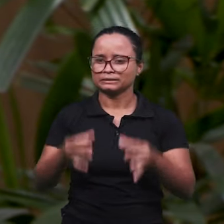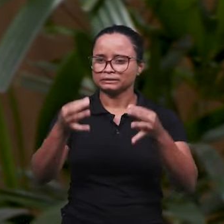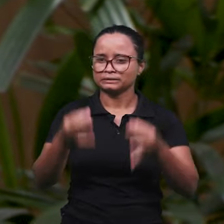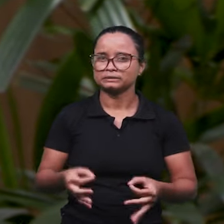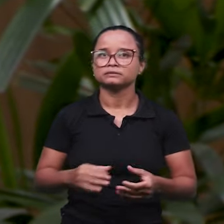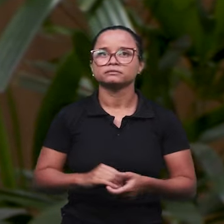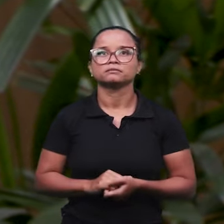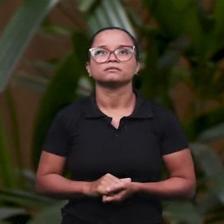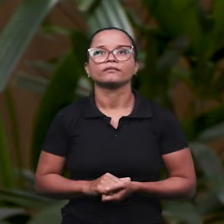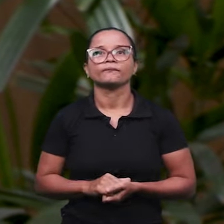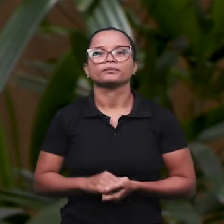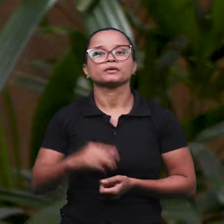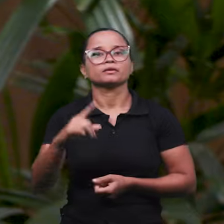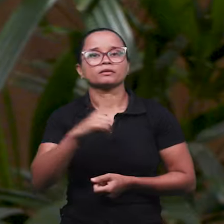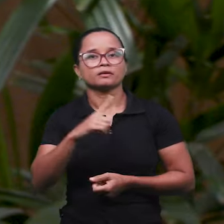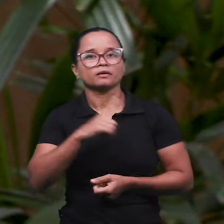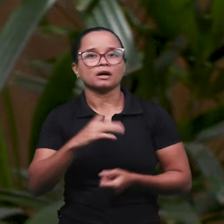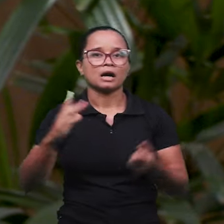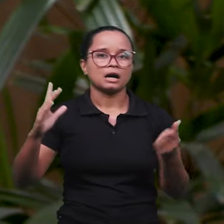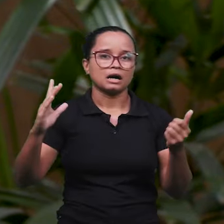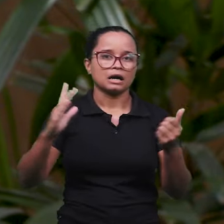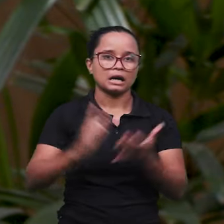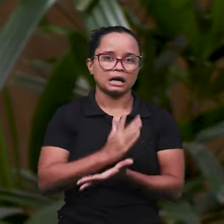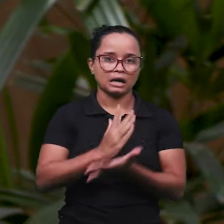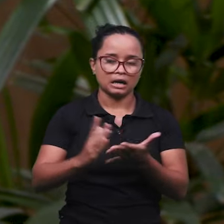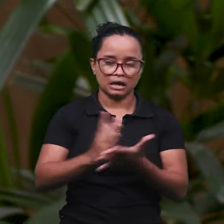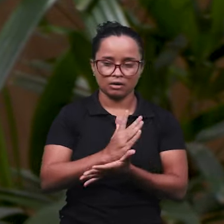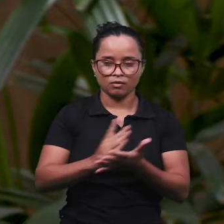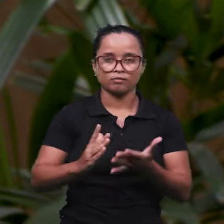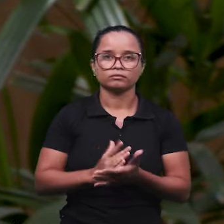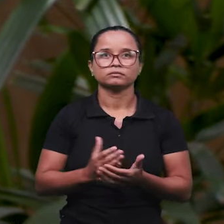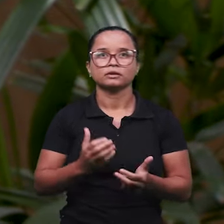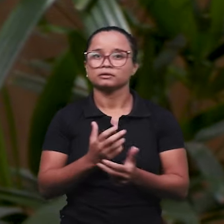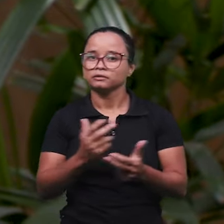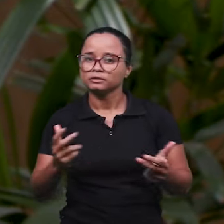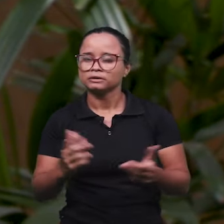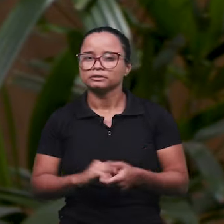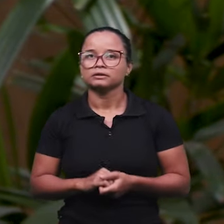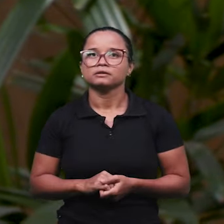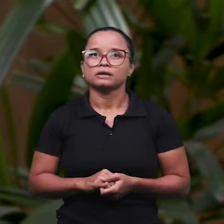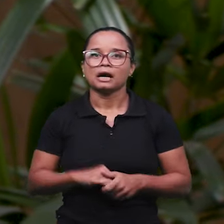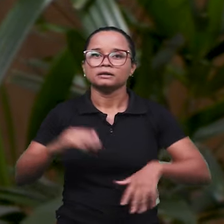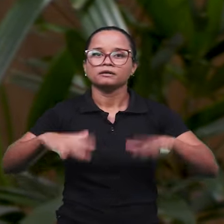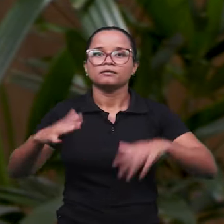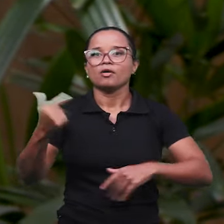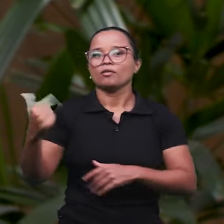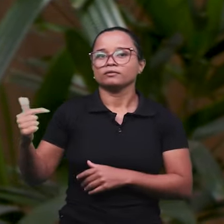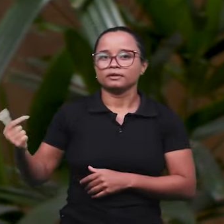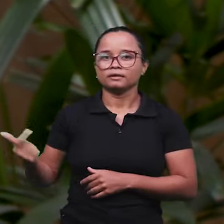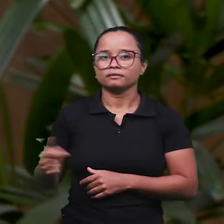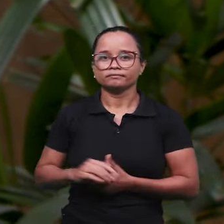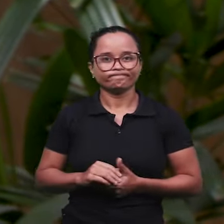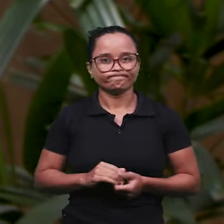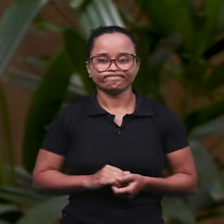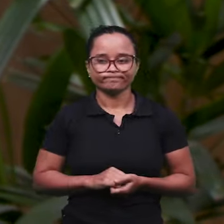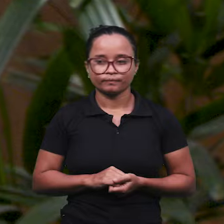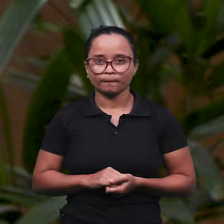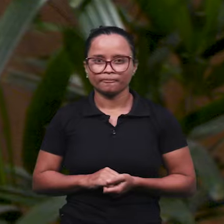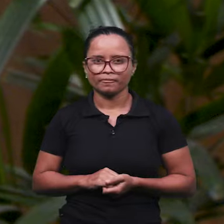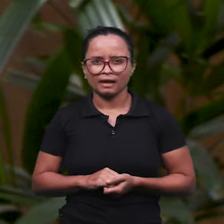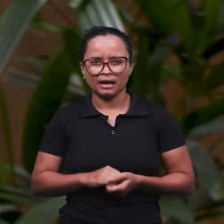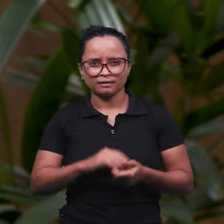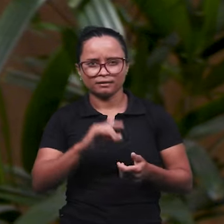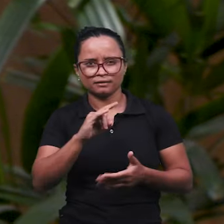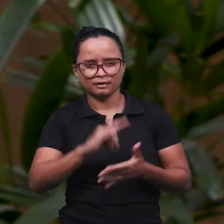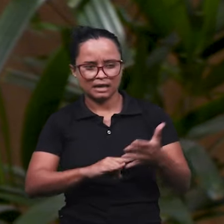reportado ali se tinha algum agente insalubre. Sim. E, às vezes, não tem. O laudo não vem completo,